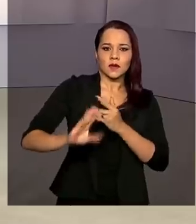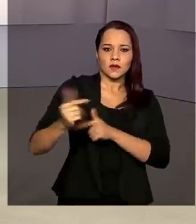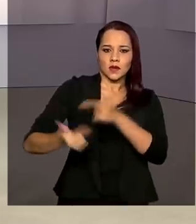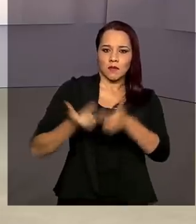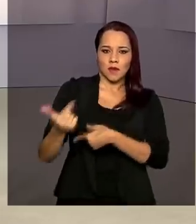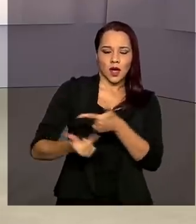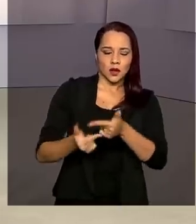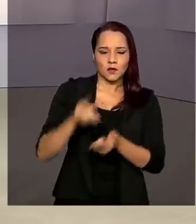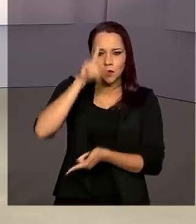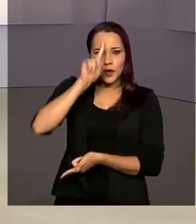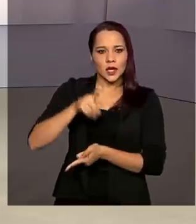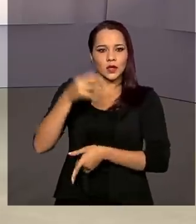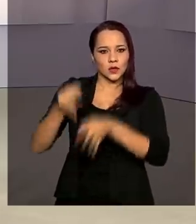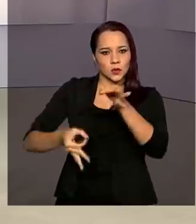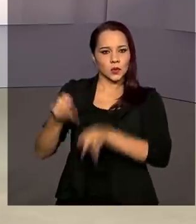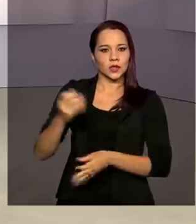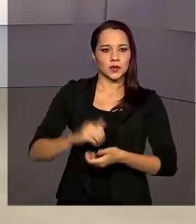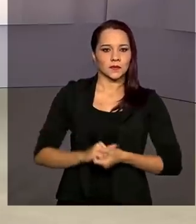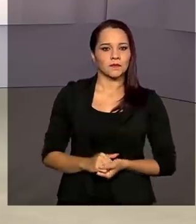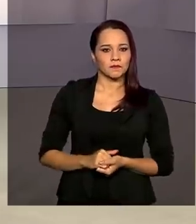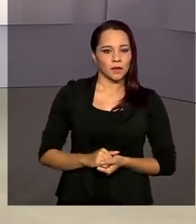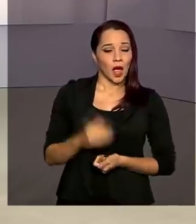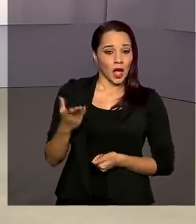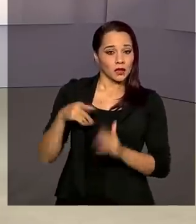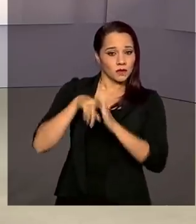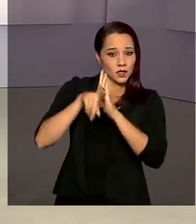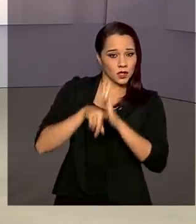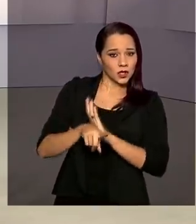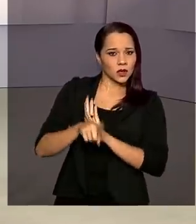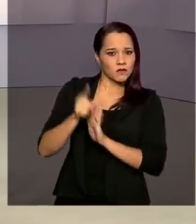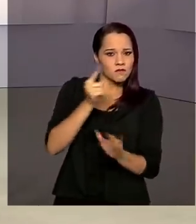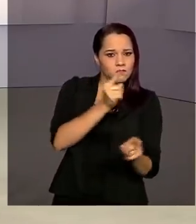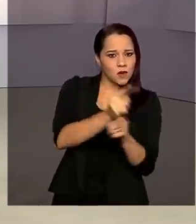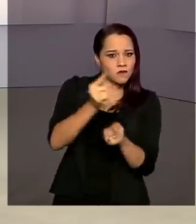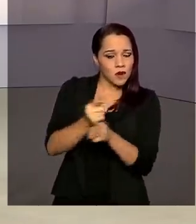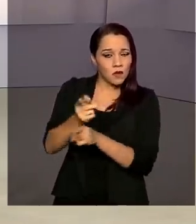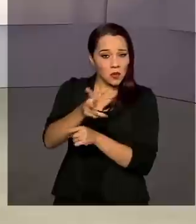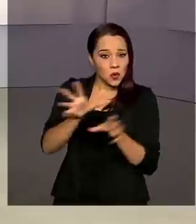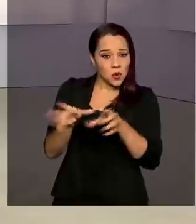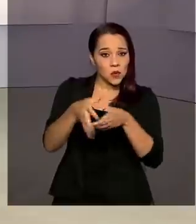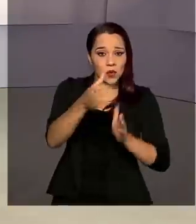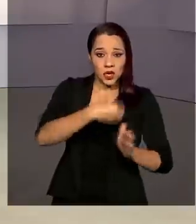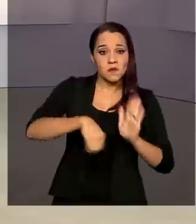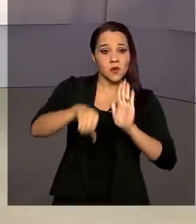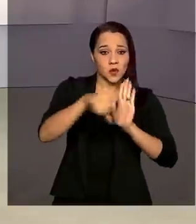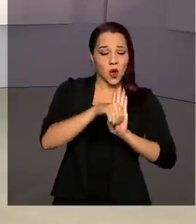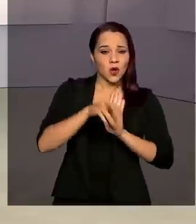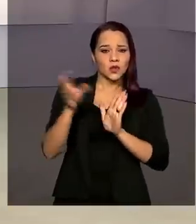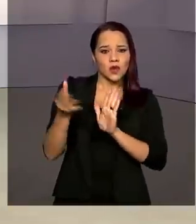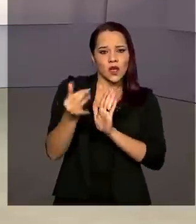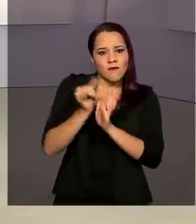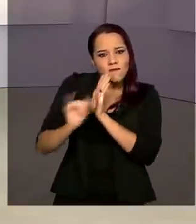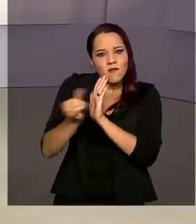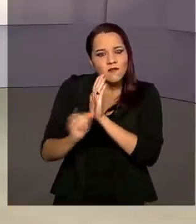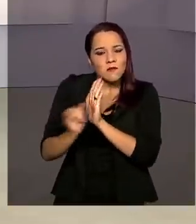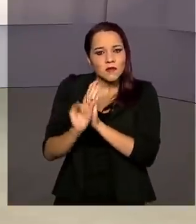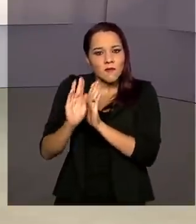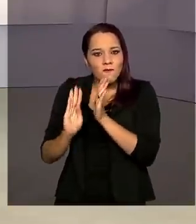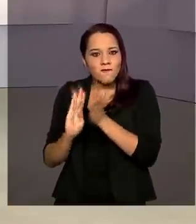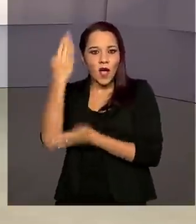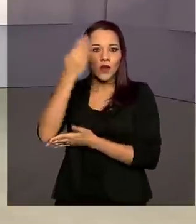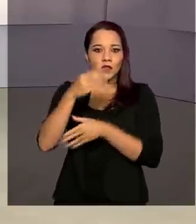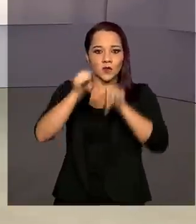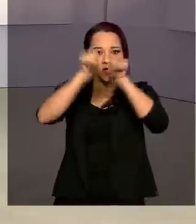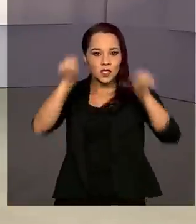por determinação judicial. As investigações identificaram que os criminosos inseriam dados falsos nos sistemas